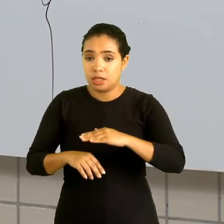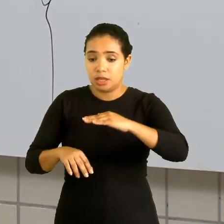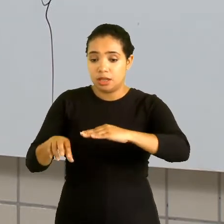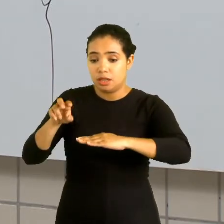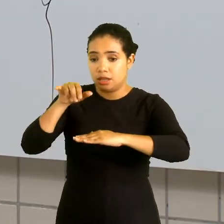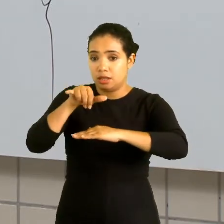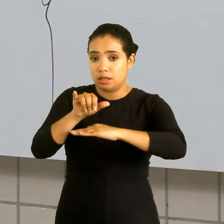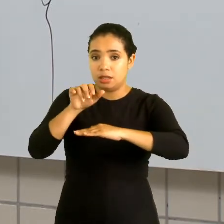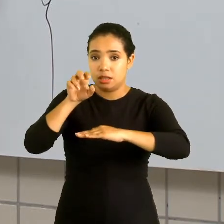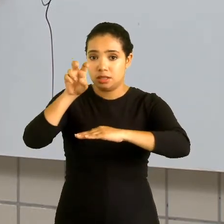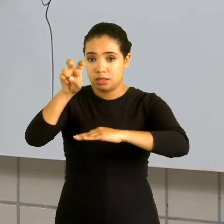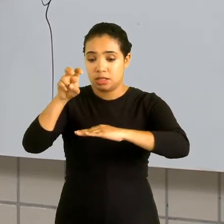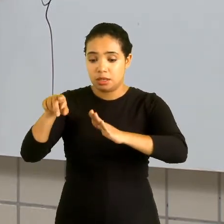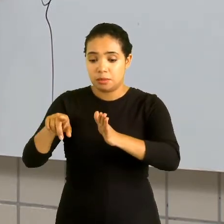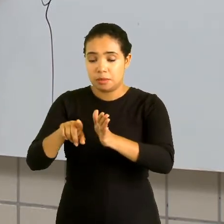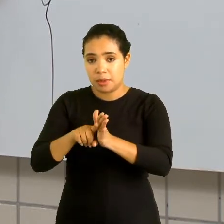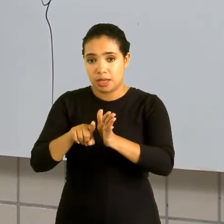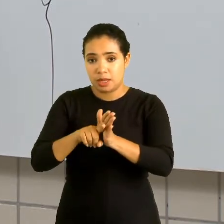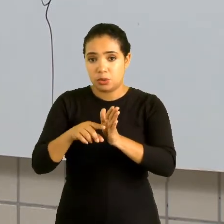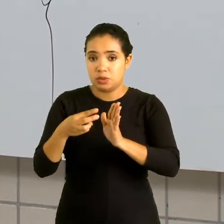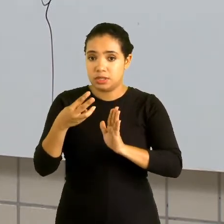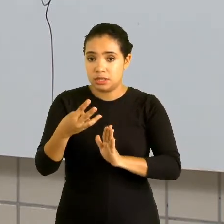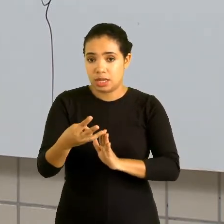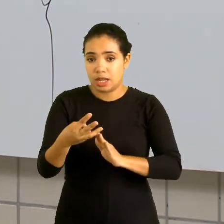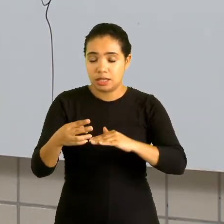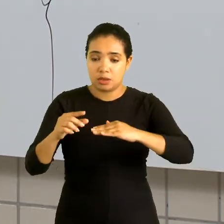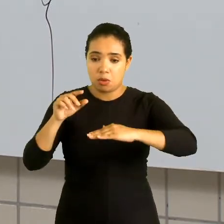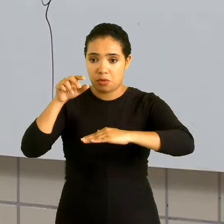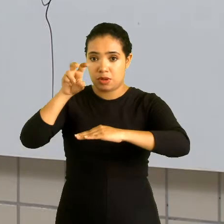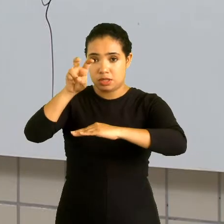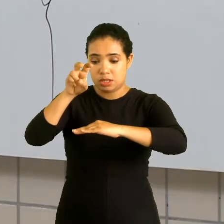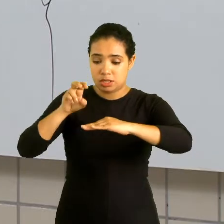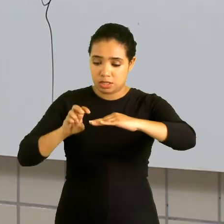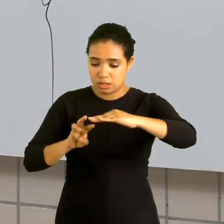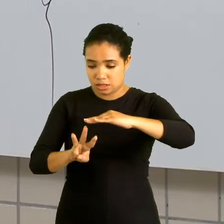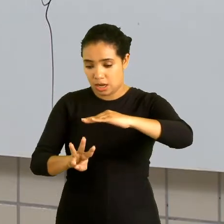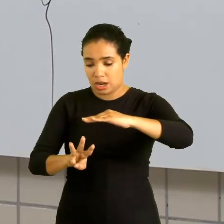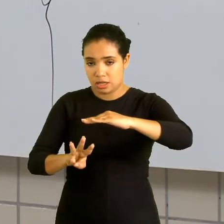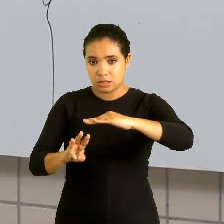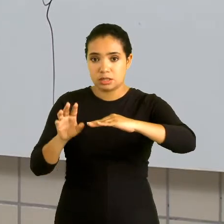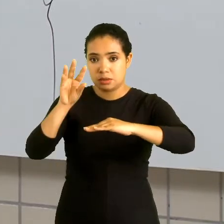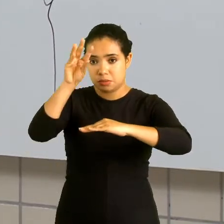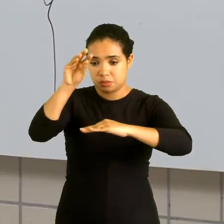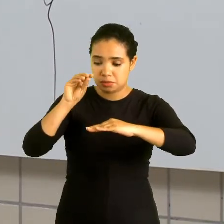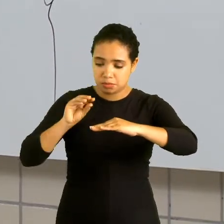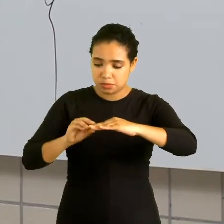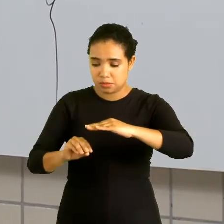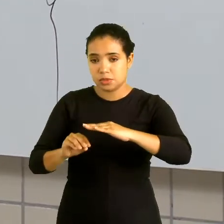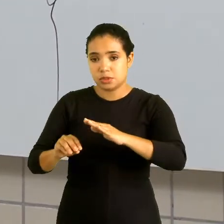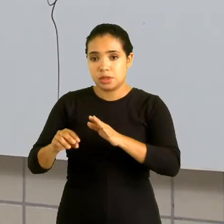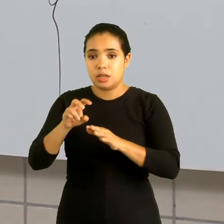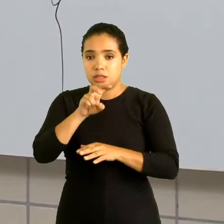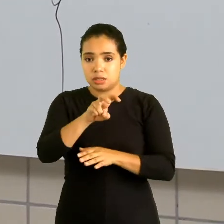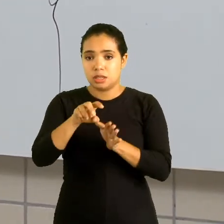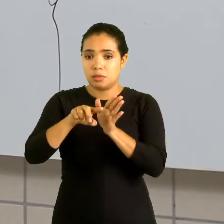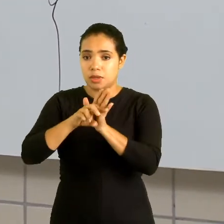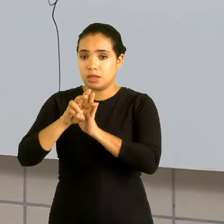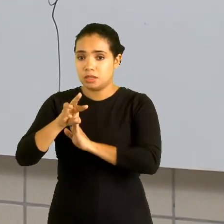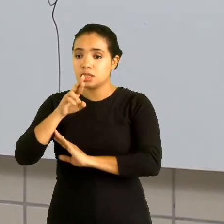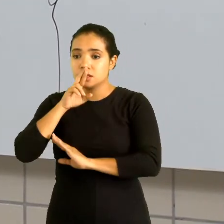5 menos 3, eu tenho 2. Então o resultado dessa divisão aqui vai ser